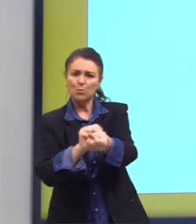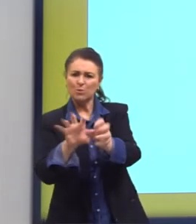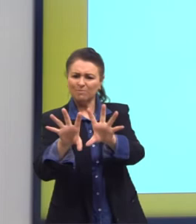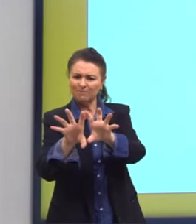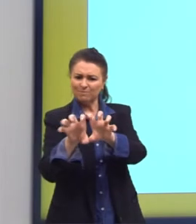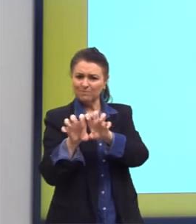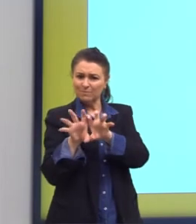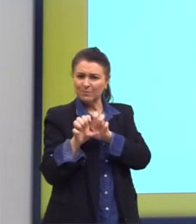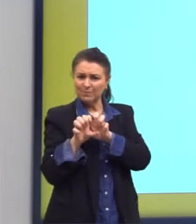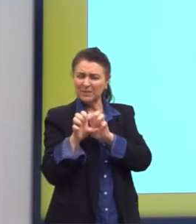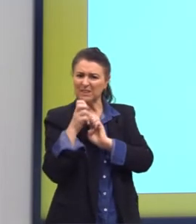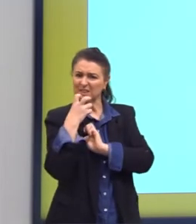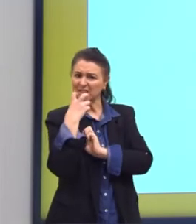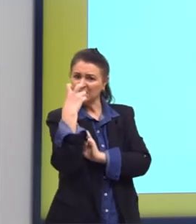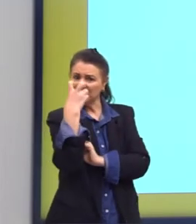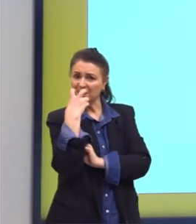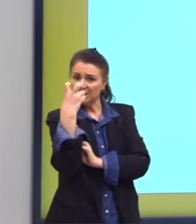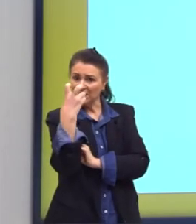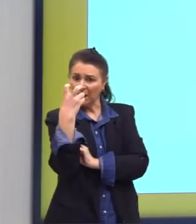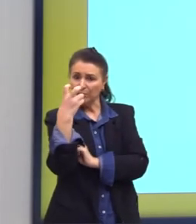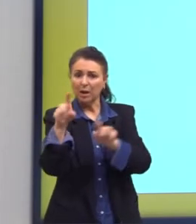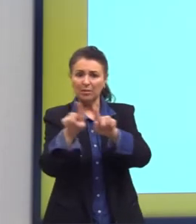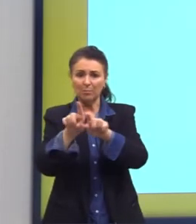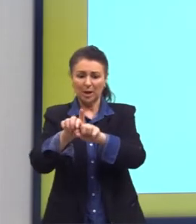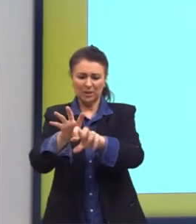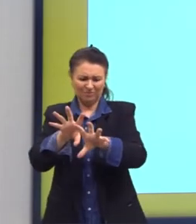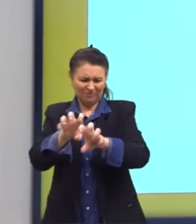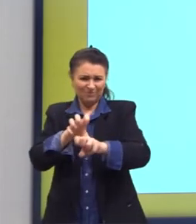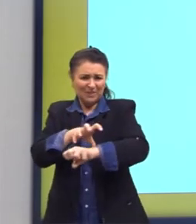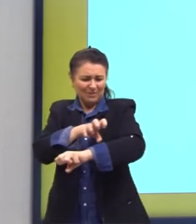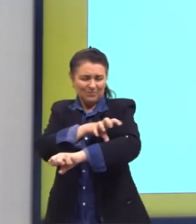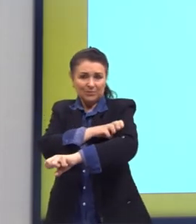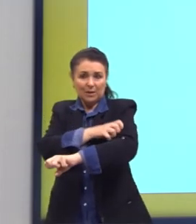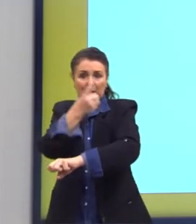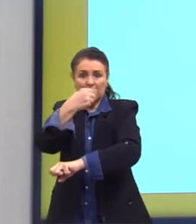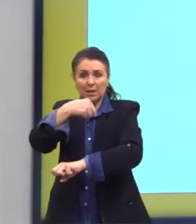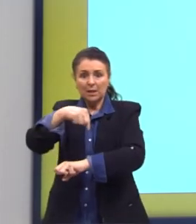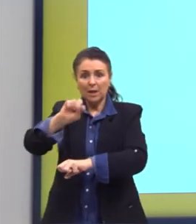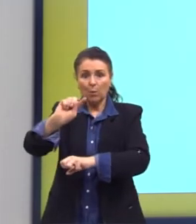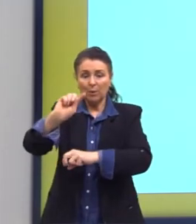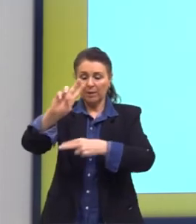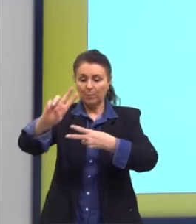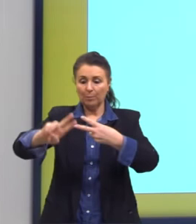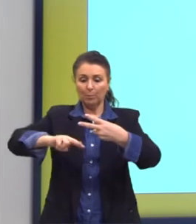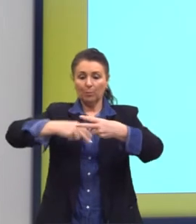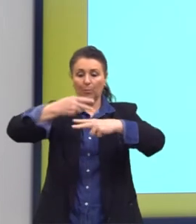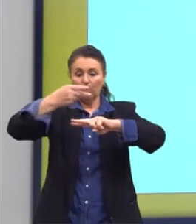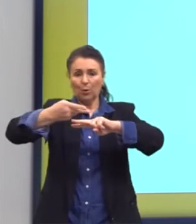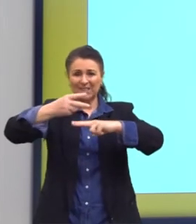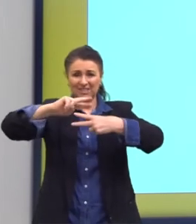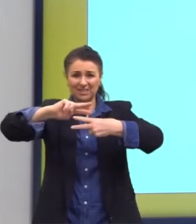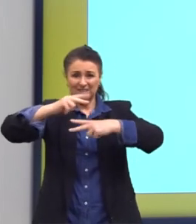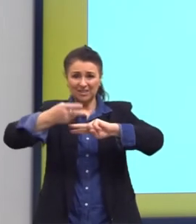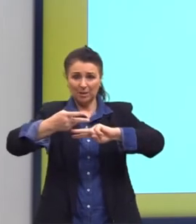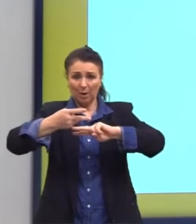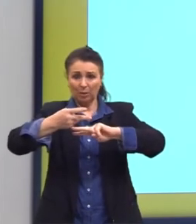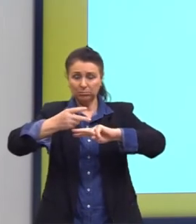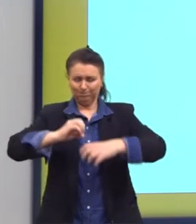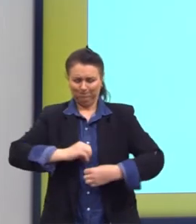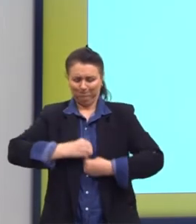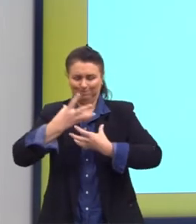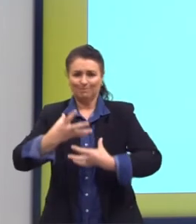crispações de espasmo, ao passo que a outra, por cima, doida de luxúria,